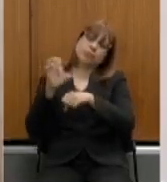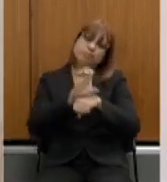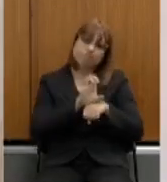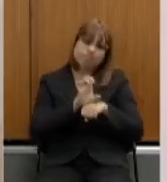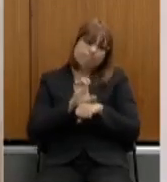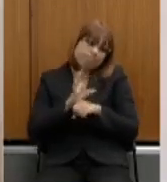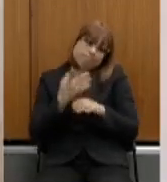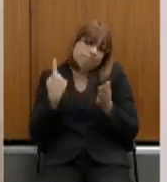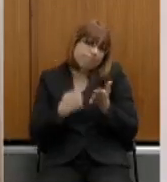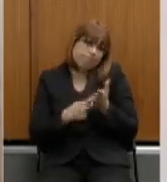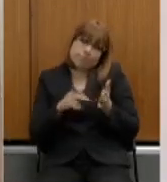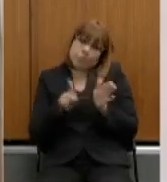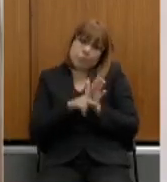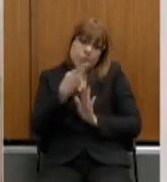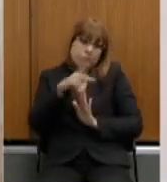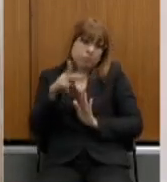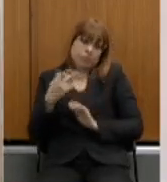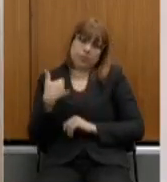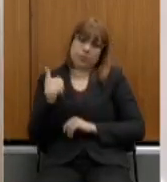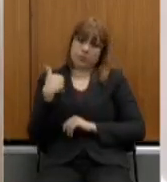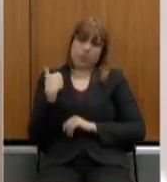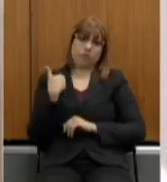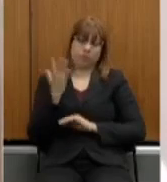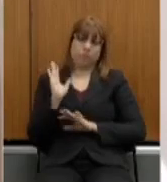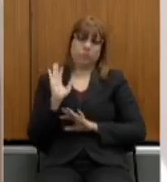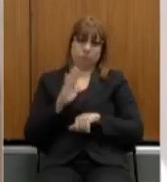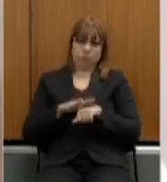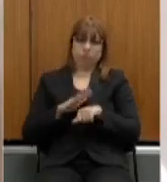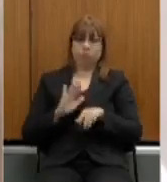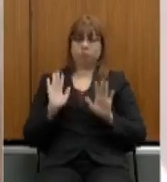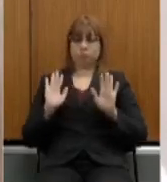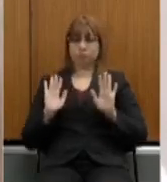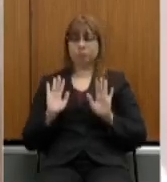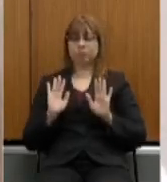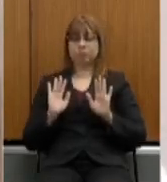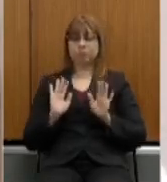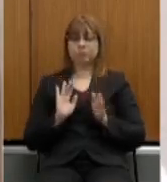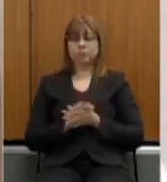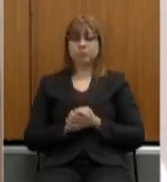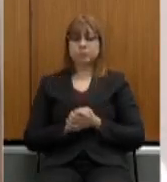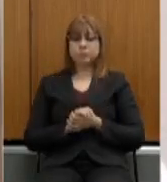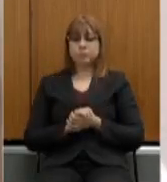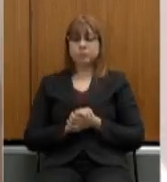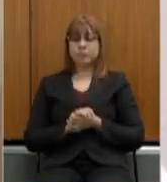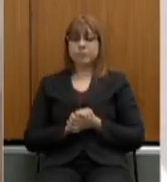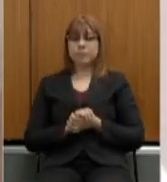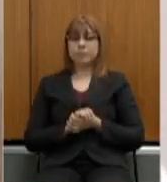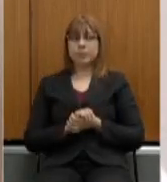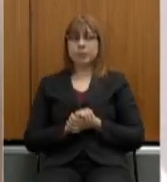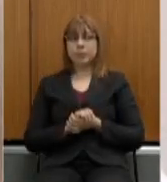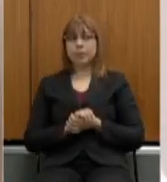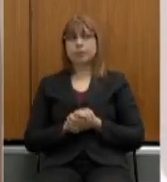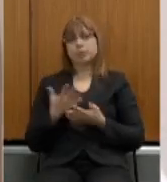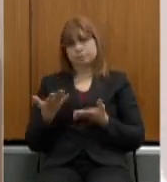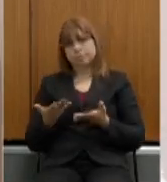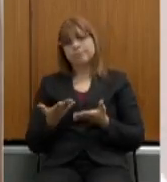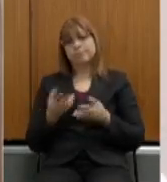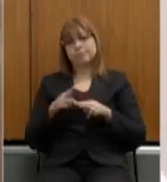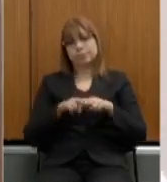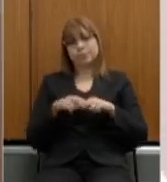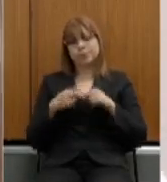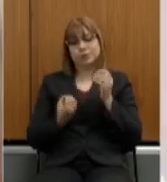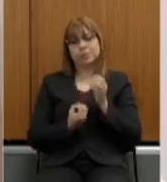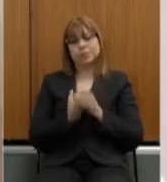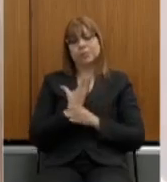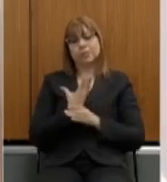próprias idades. Então, e é assim que surge o inciso 3.